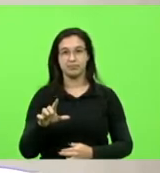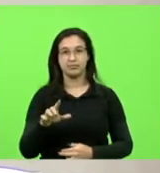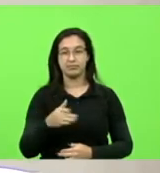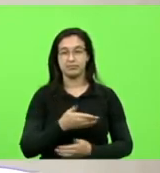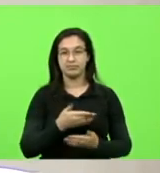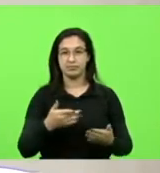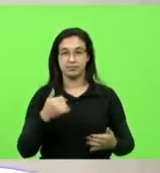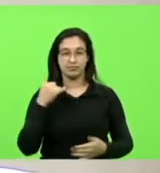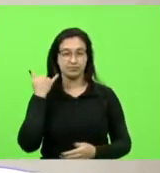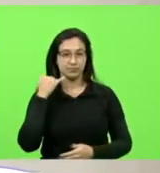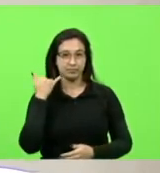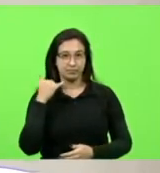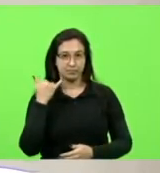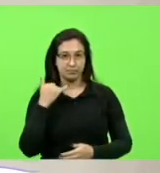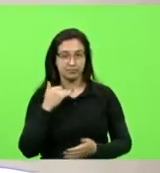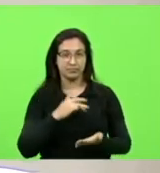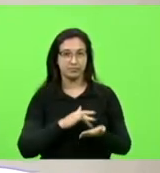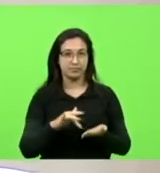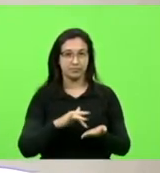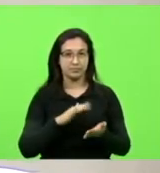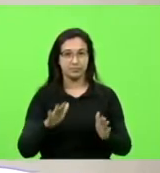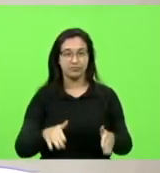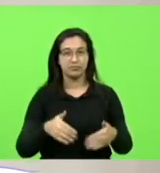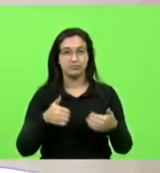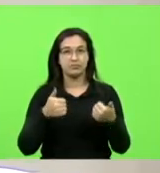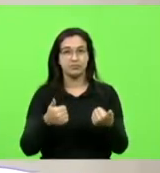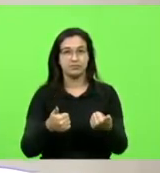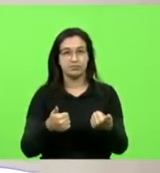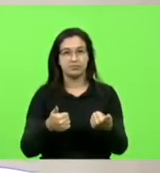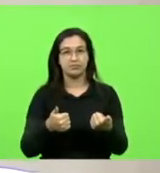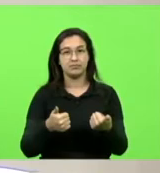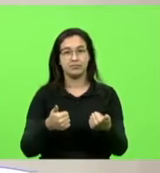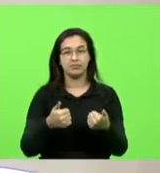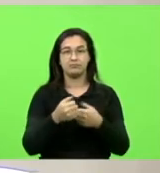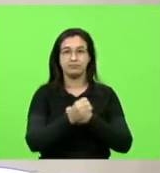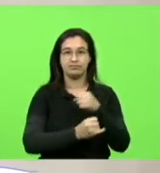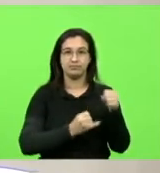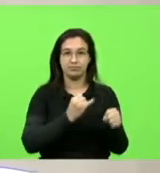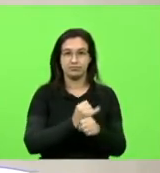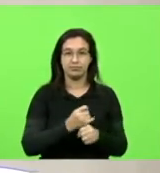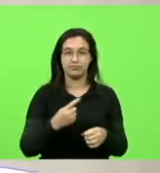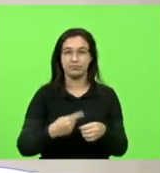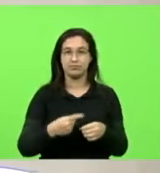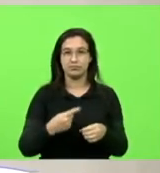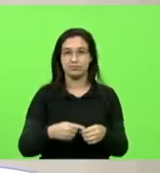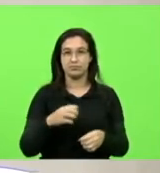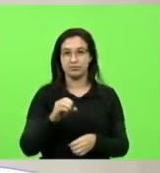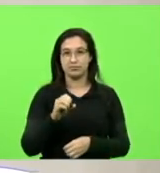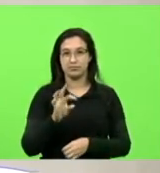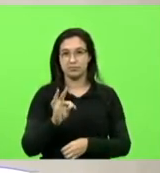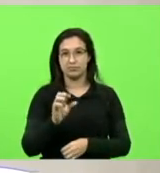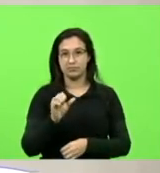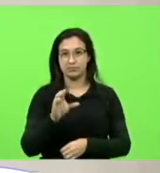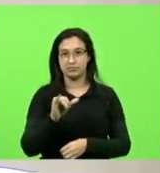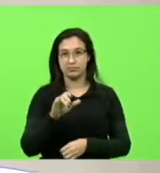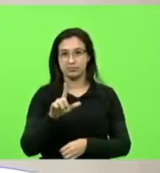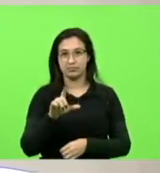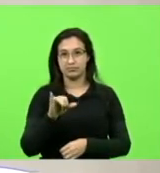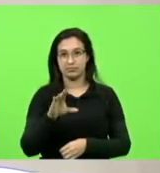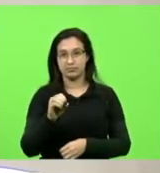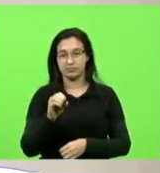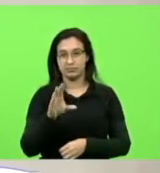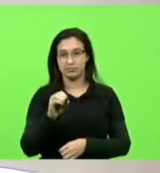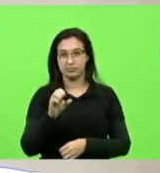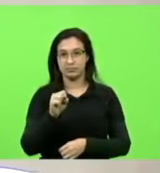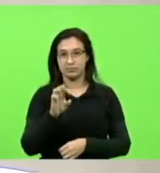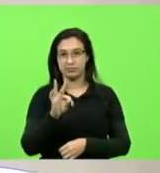telefonia celular, a melhoria das redes móveis e internet no município de Otacílio Costa. Em discussão?